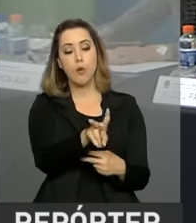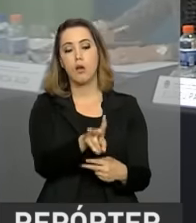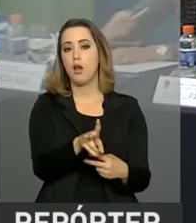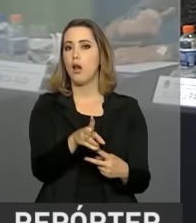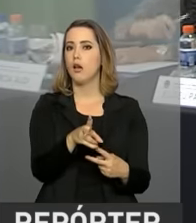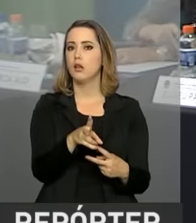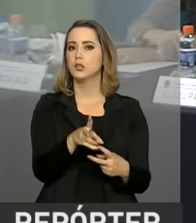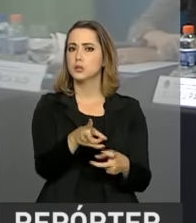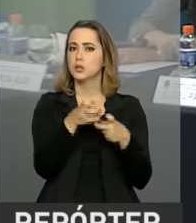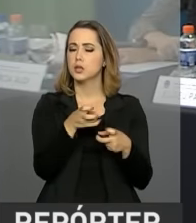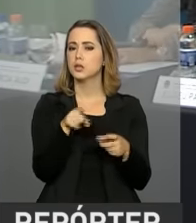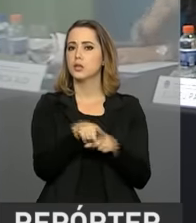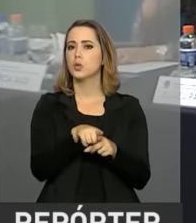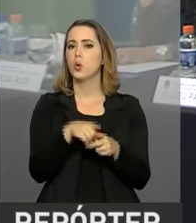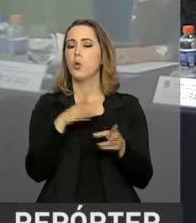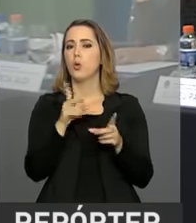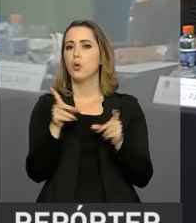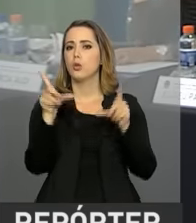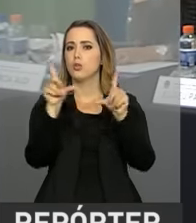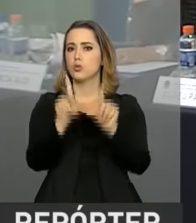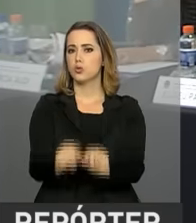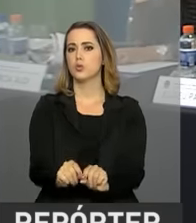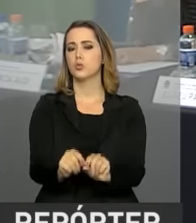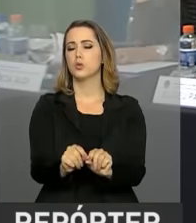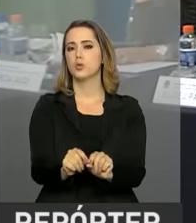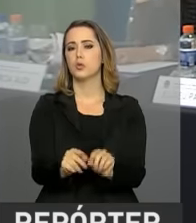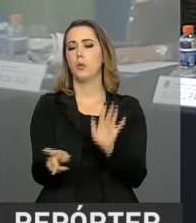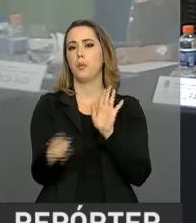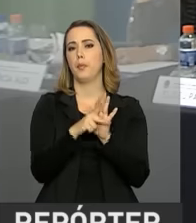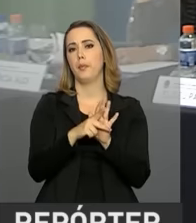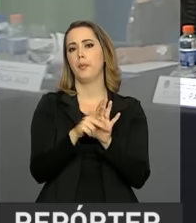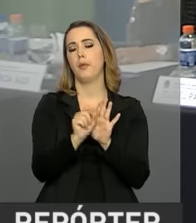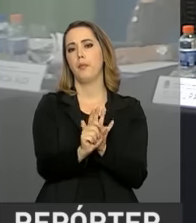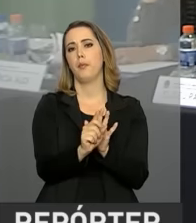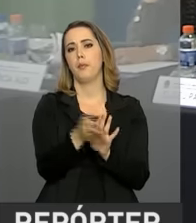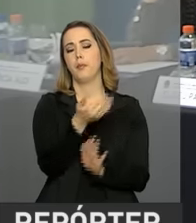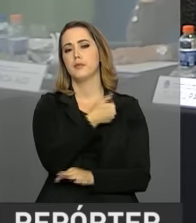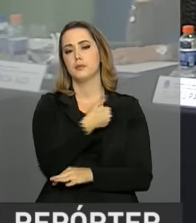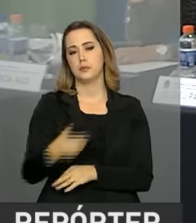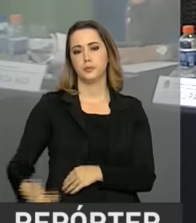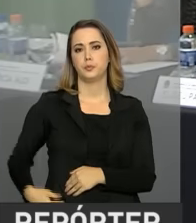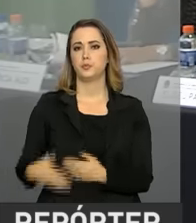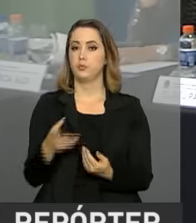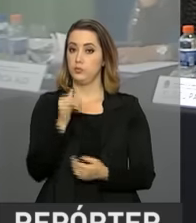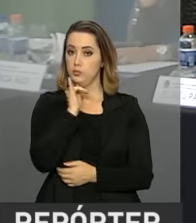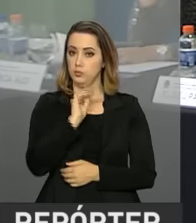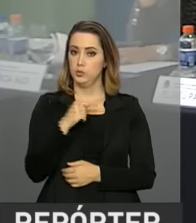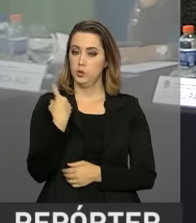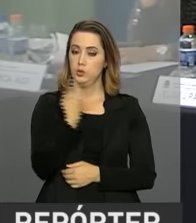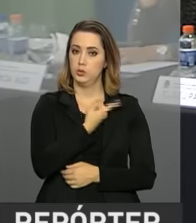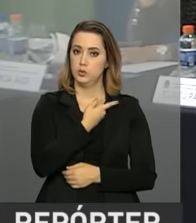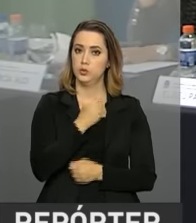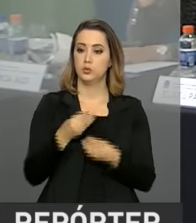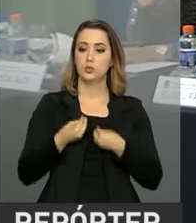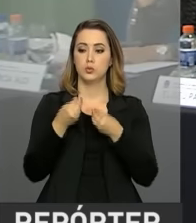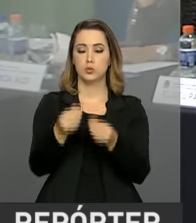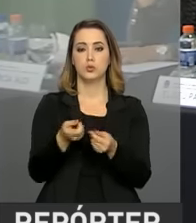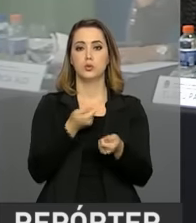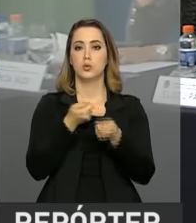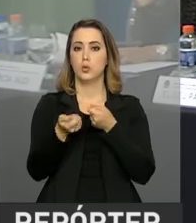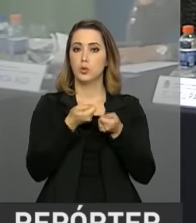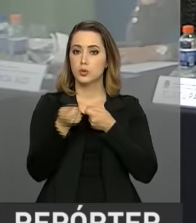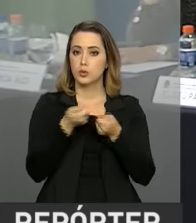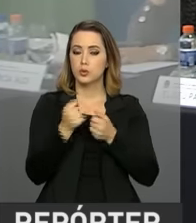O que significa isso? No momento em que nós controlamos, por exemplo, as despesas, nós estamos deixando mais recursos na mão da